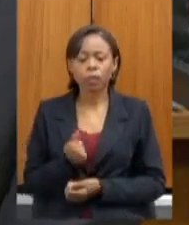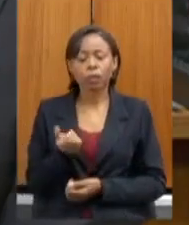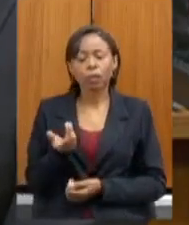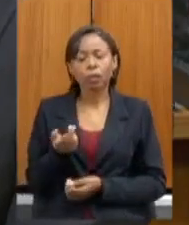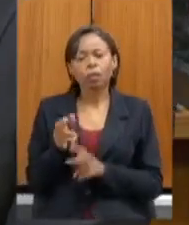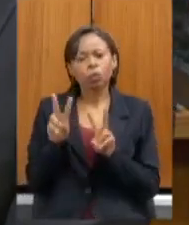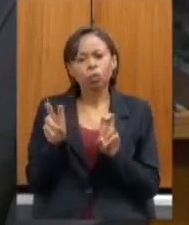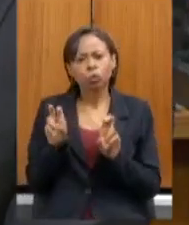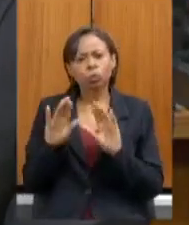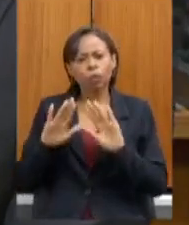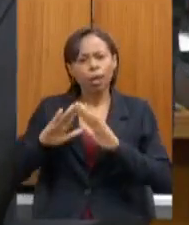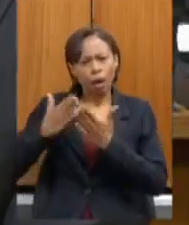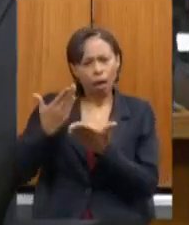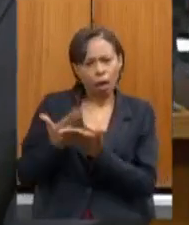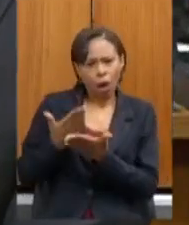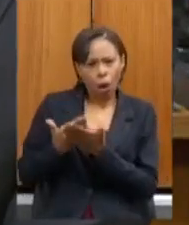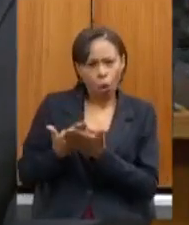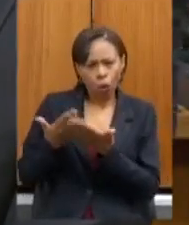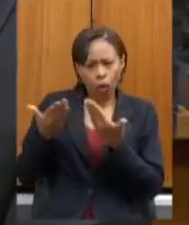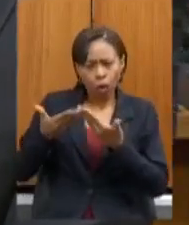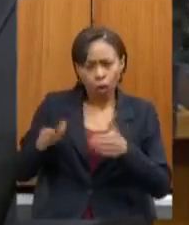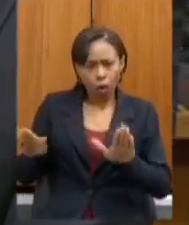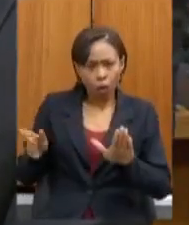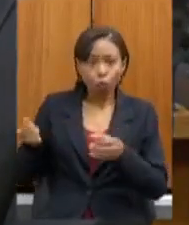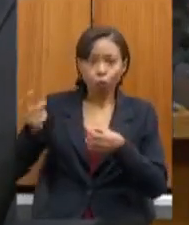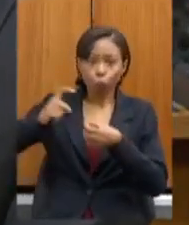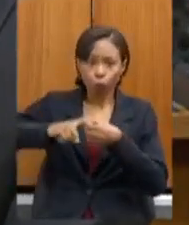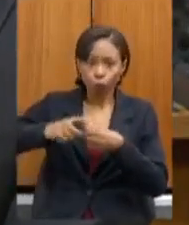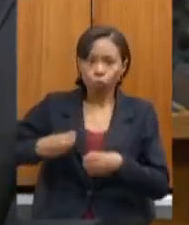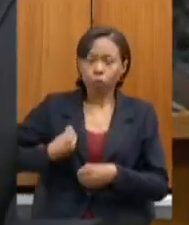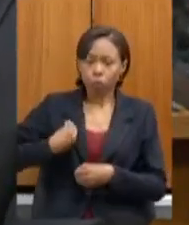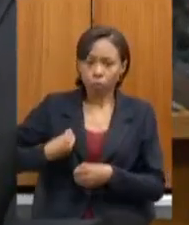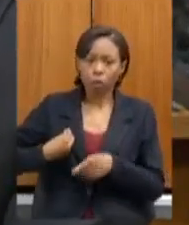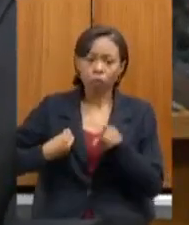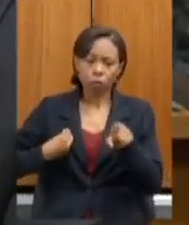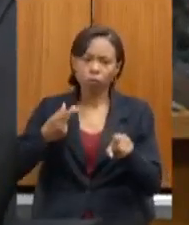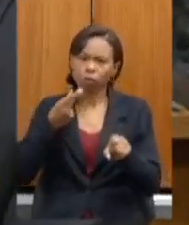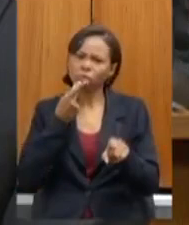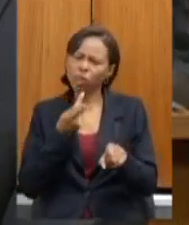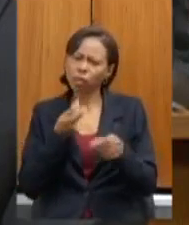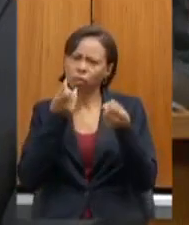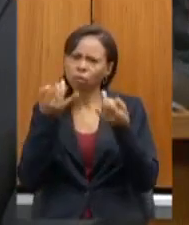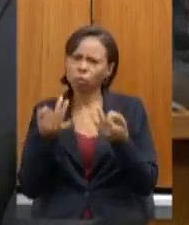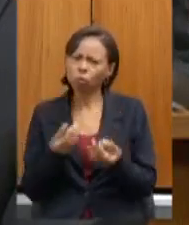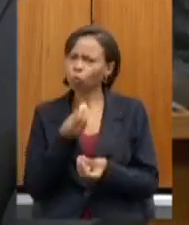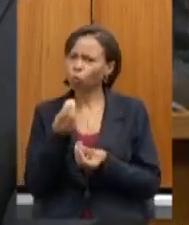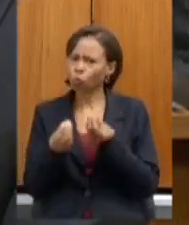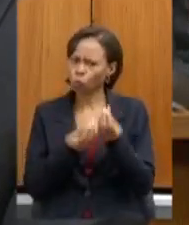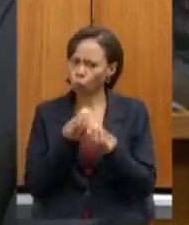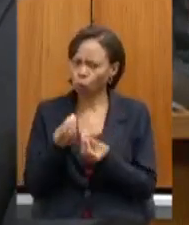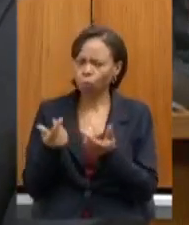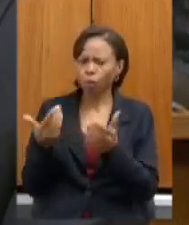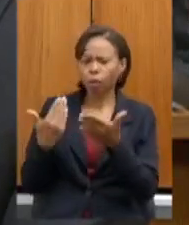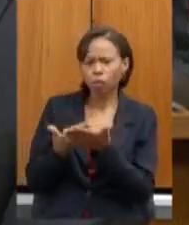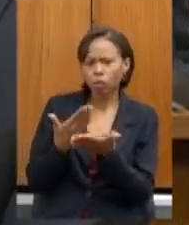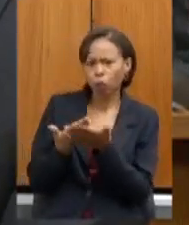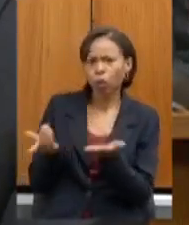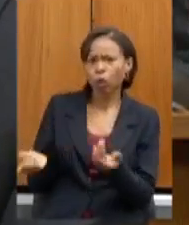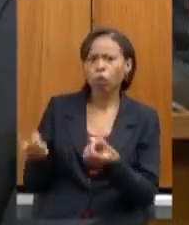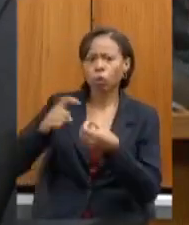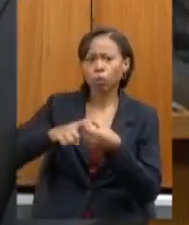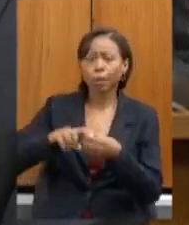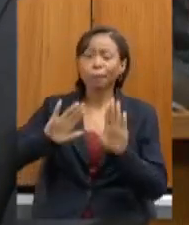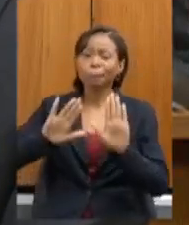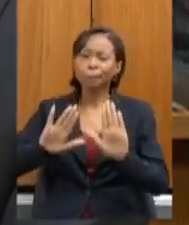aulas eu vi a senhora explicando a questão operacional de como as escolas públicas iriam voltar e que sindicatos fizeram